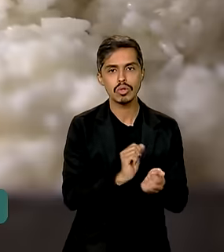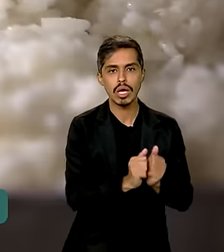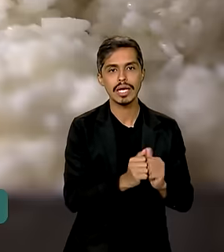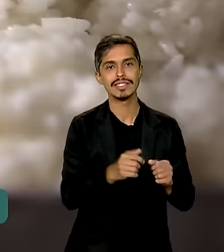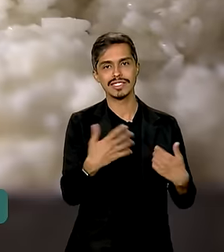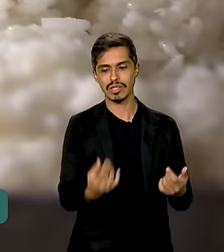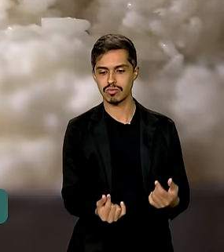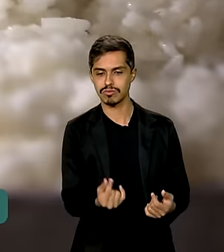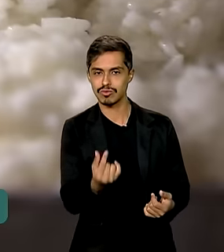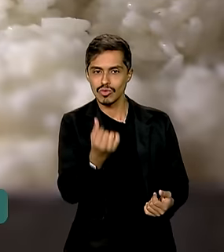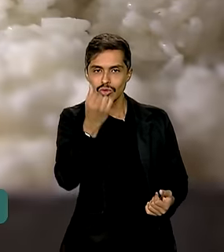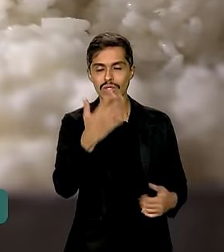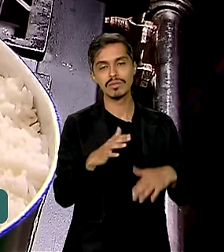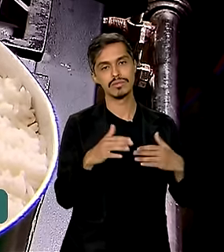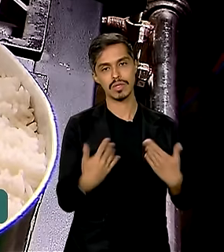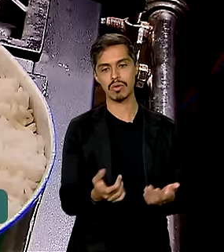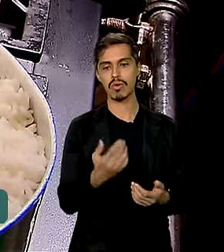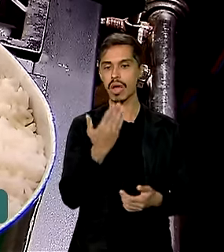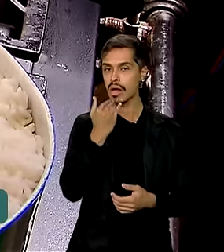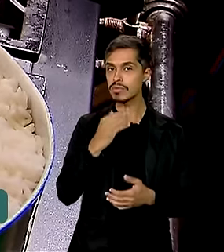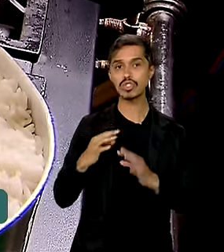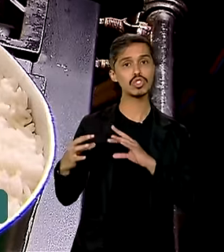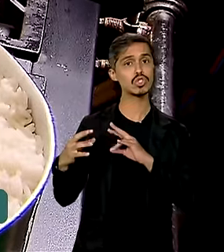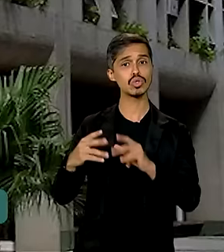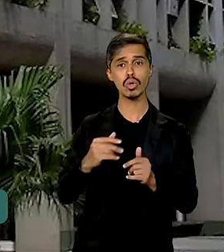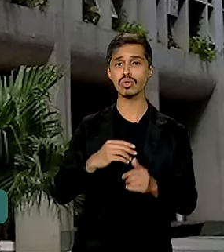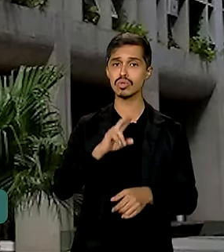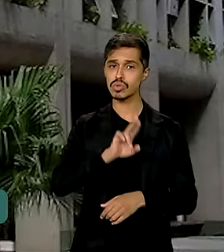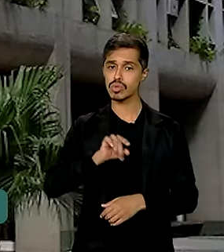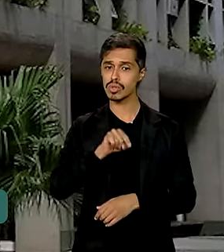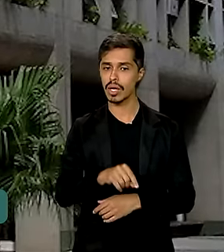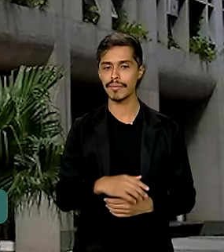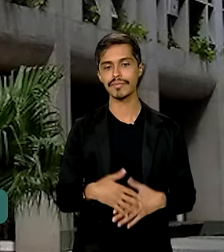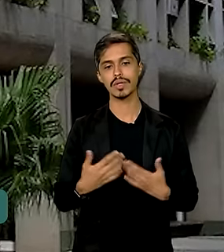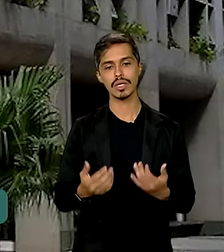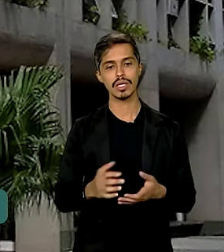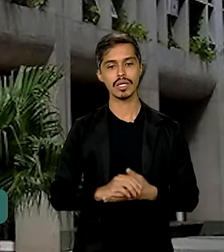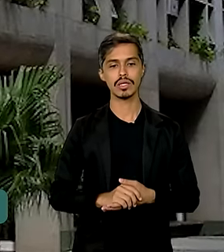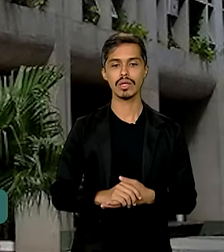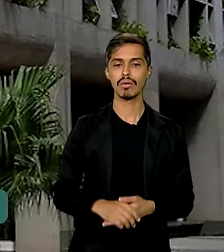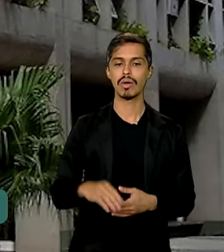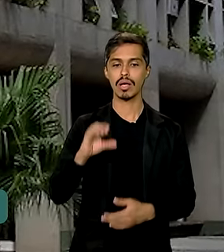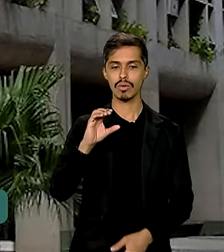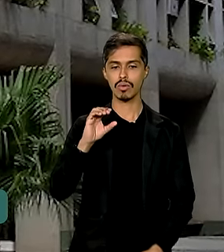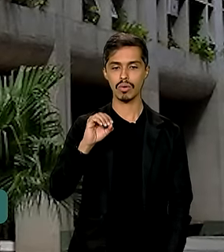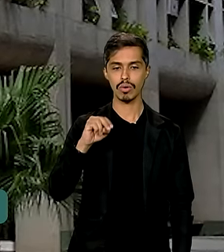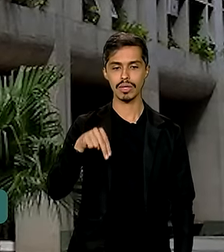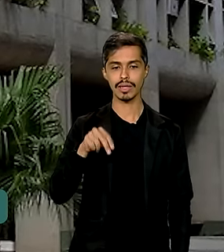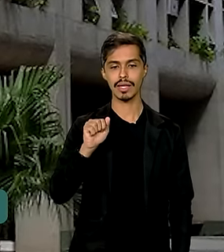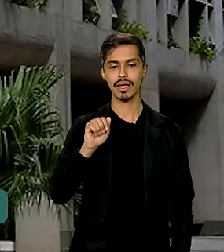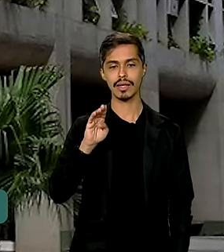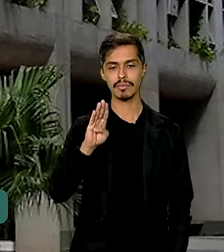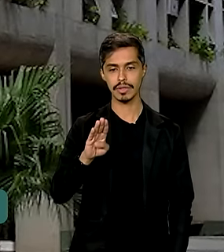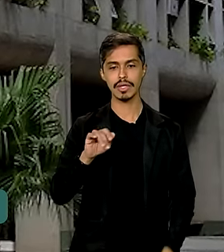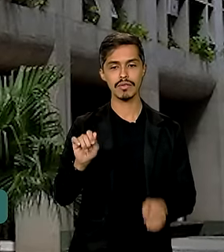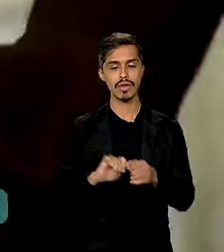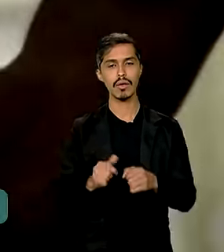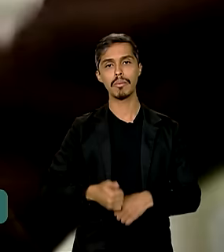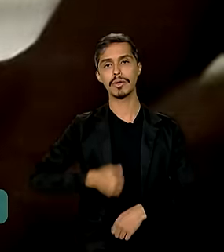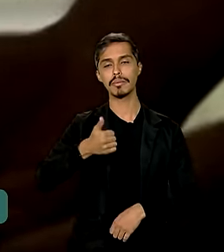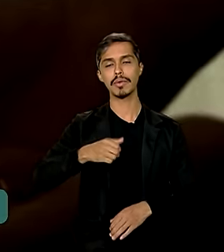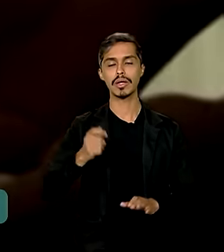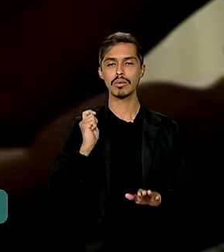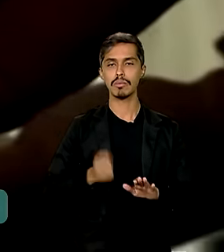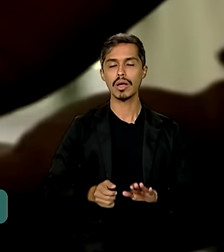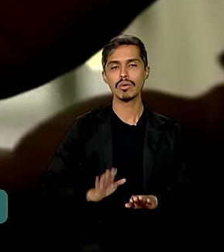arroz, um alimento fundamental no prato do brasileiro, a Companhia Nacional de Abastecimento, a Conab, realizou o primeiro leilão de